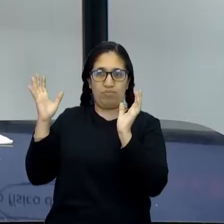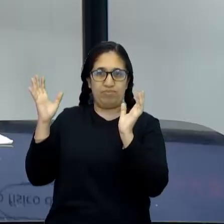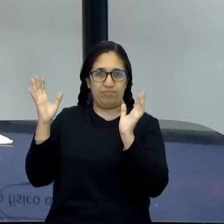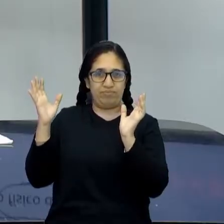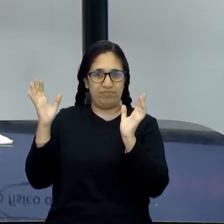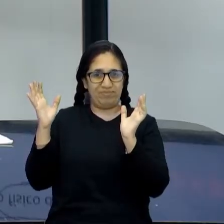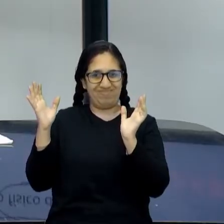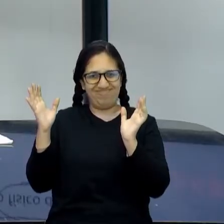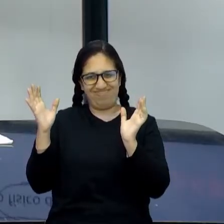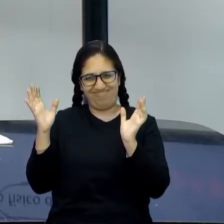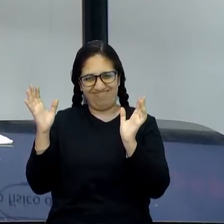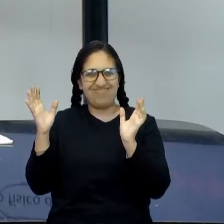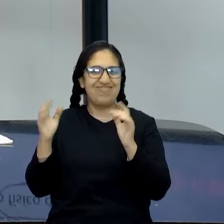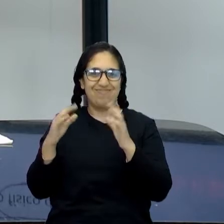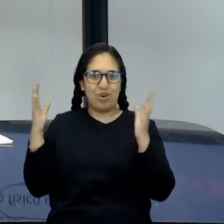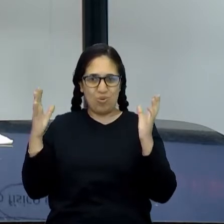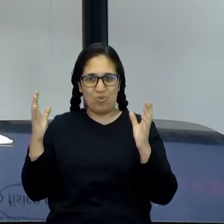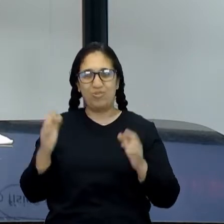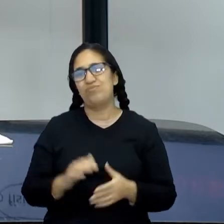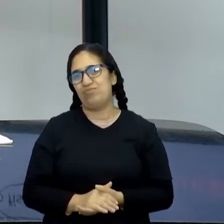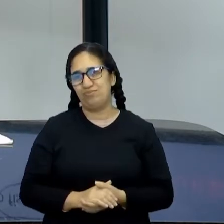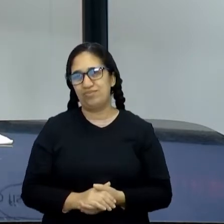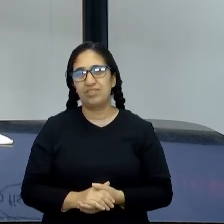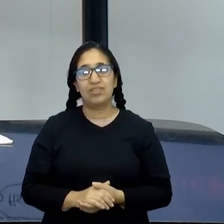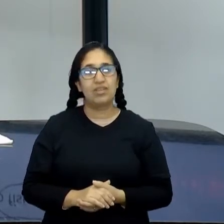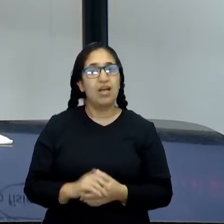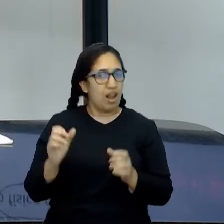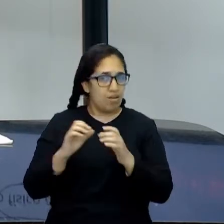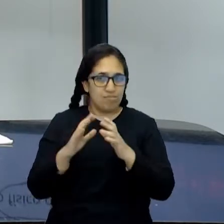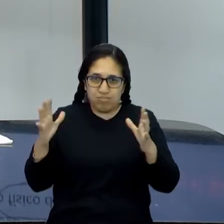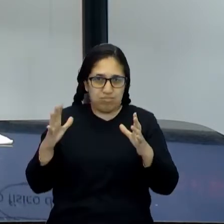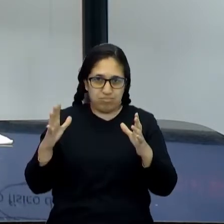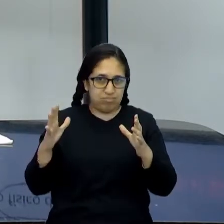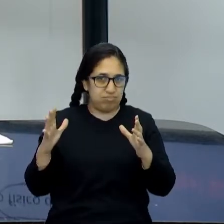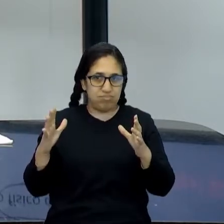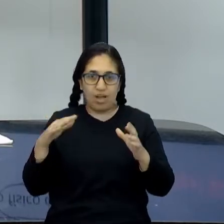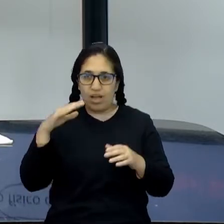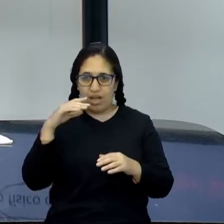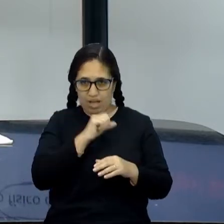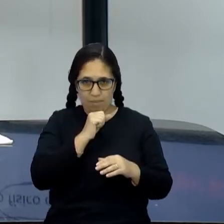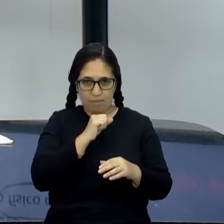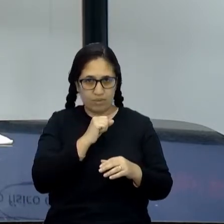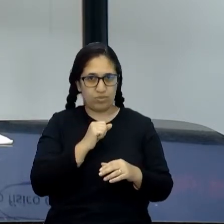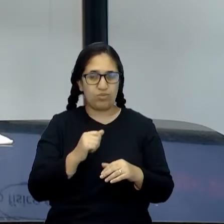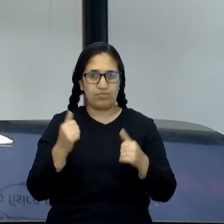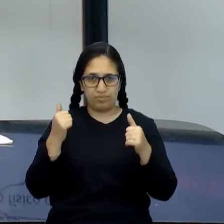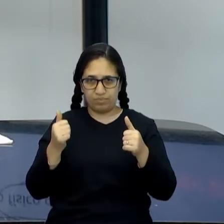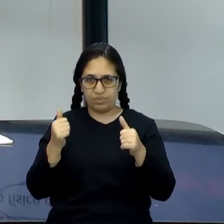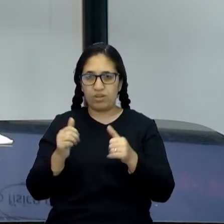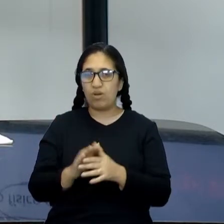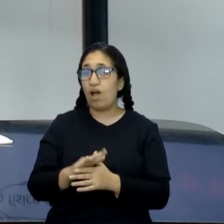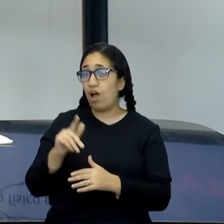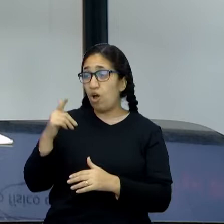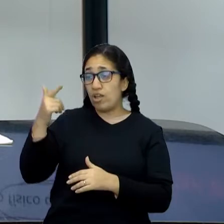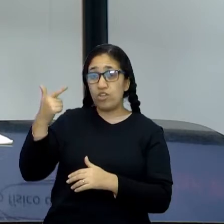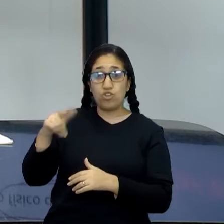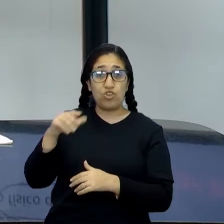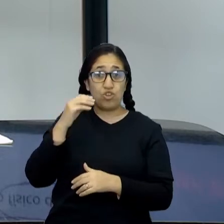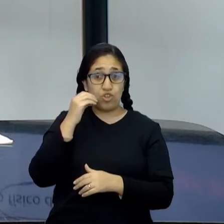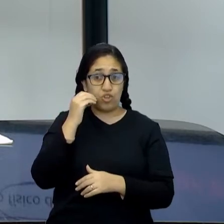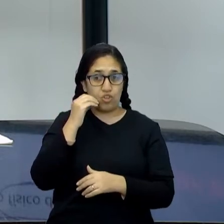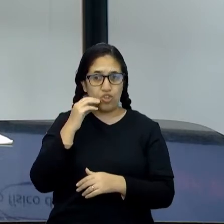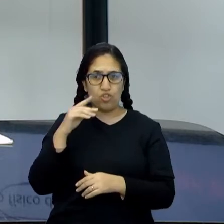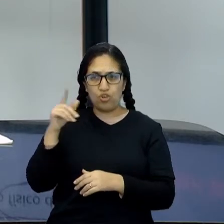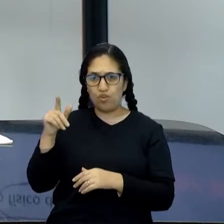Ô louco, ô glória, né? Vem que ela estourou, né, muito rapidamente. Então, vamos fazer o mesmo